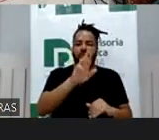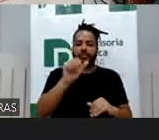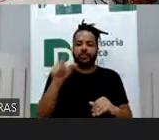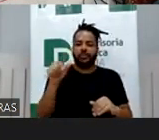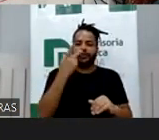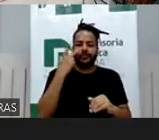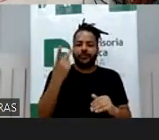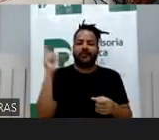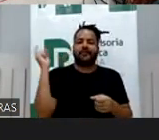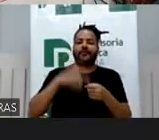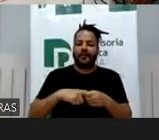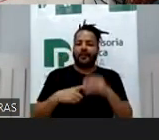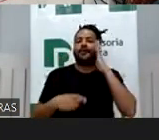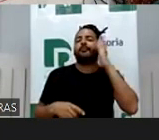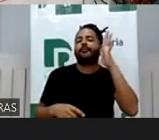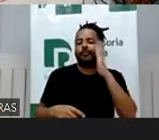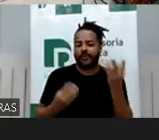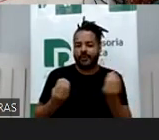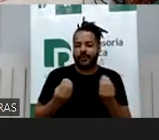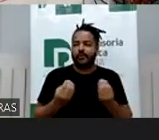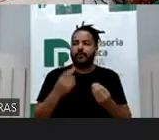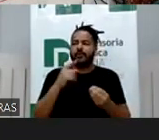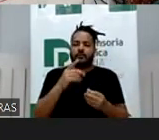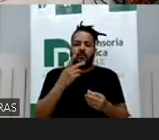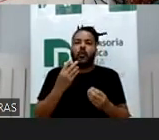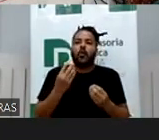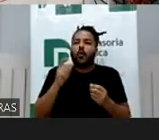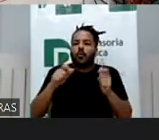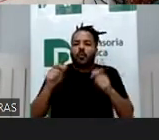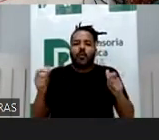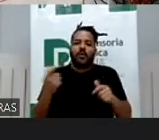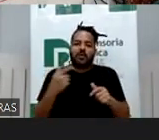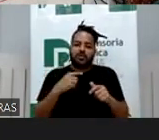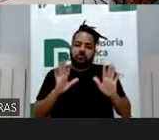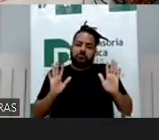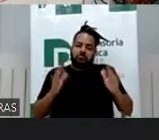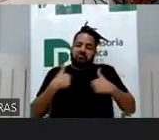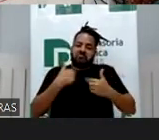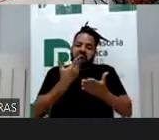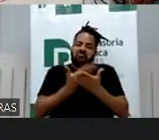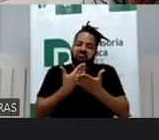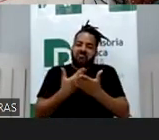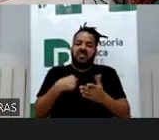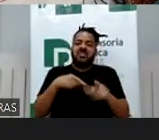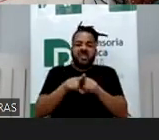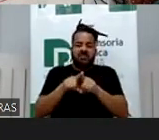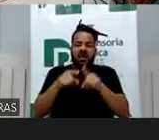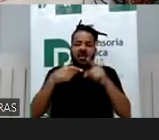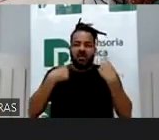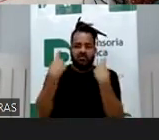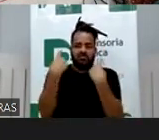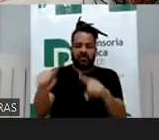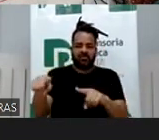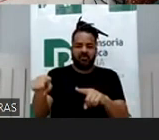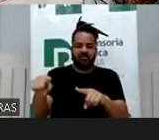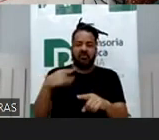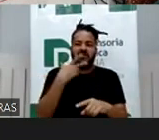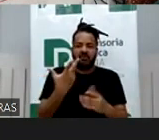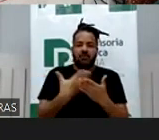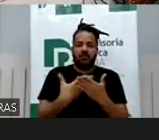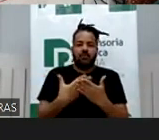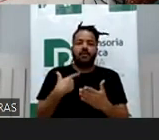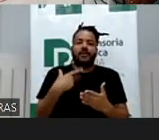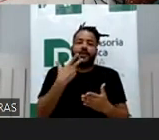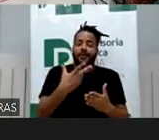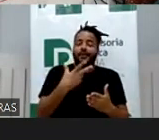veio pra ficar, não tem como. Vou confessar a vocês, eu sou um estudioso e uma crítica do charity, mas eu de vez em quando publico uma coisa de uma